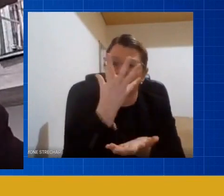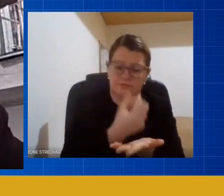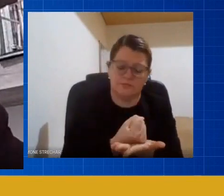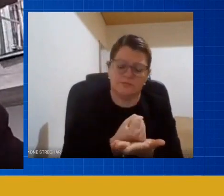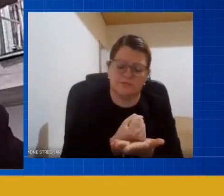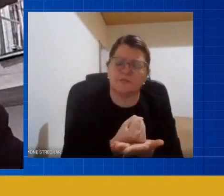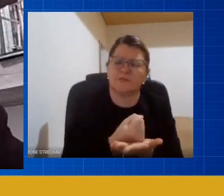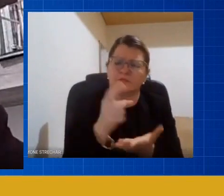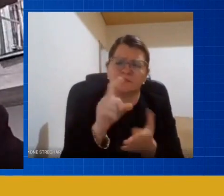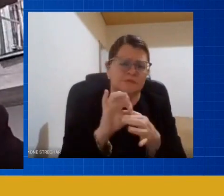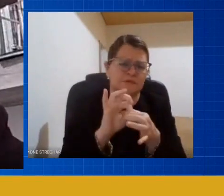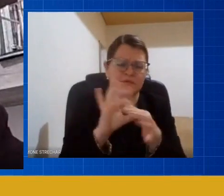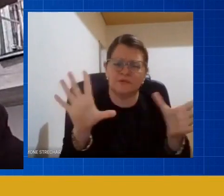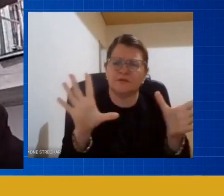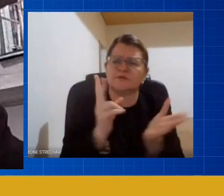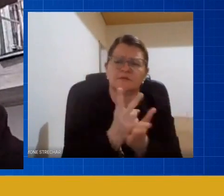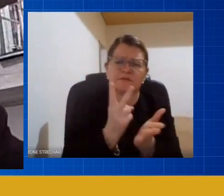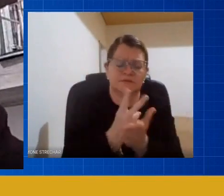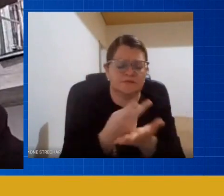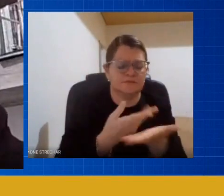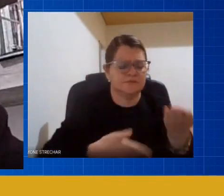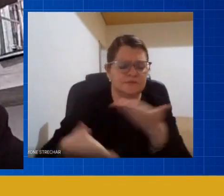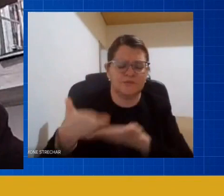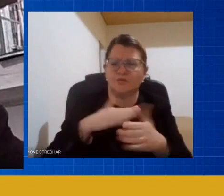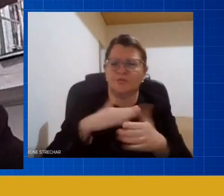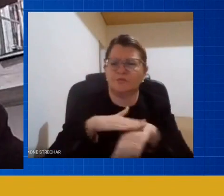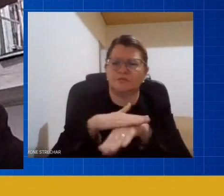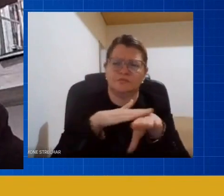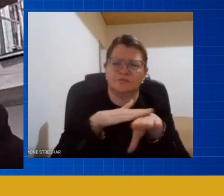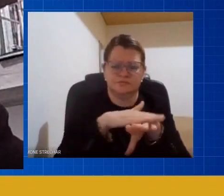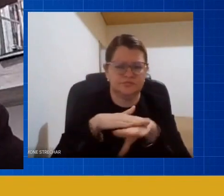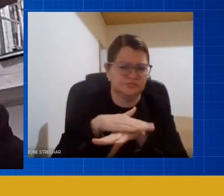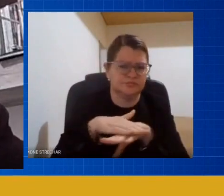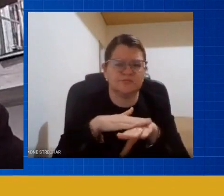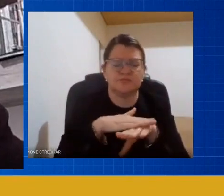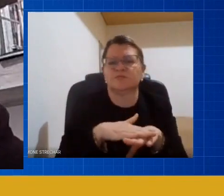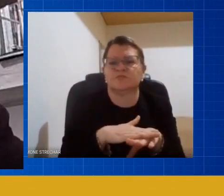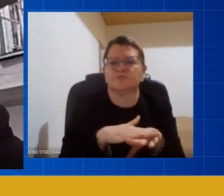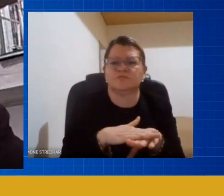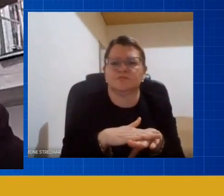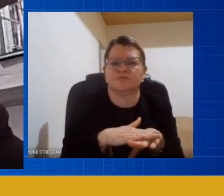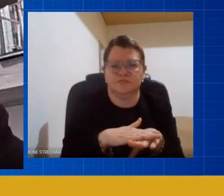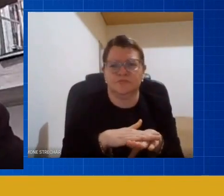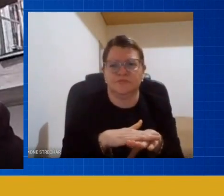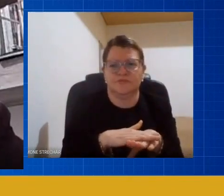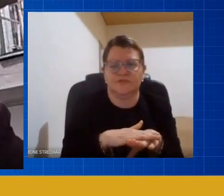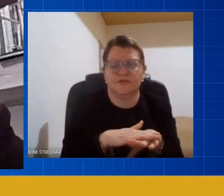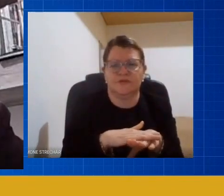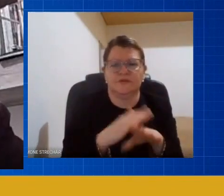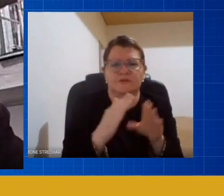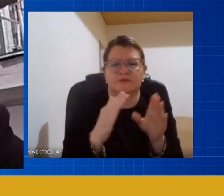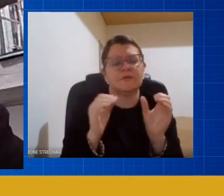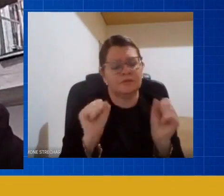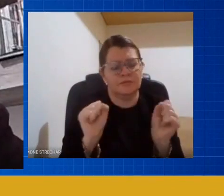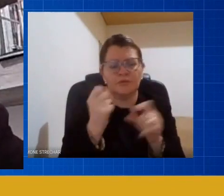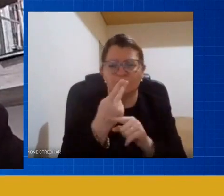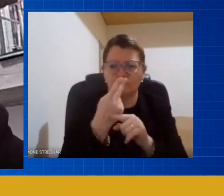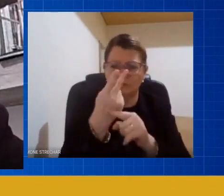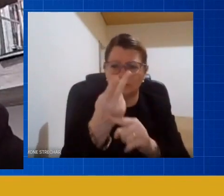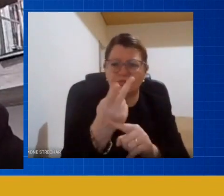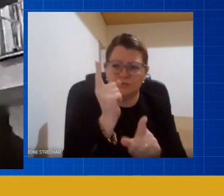sempre compartilhe converse com as pessoas nas redes sociais é só buscar que vocês vão encontrar facilmente